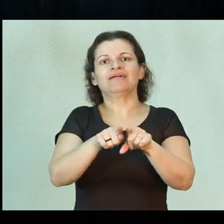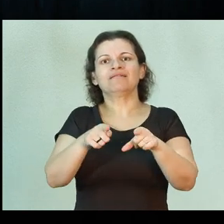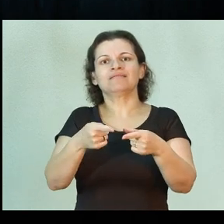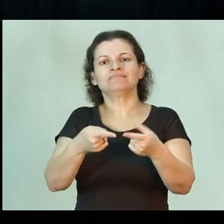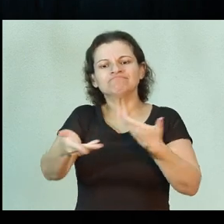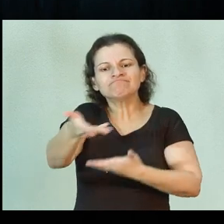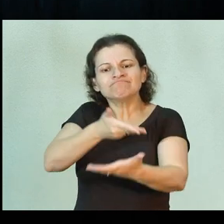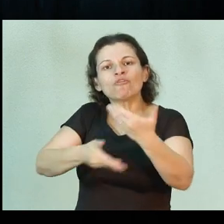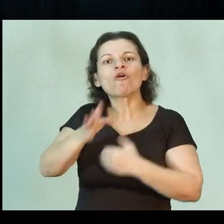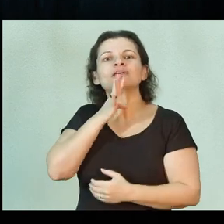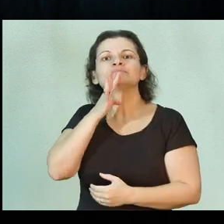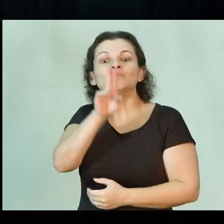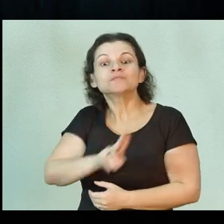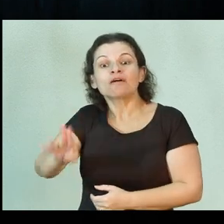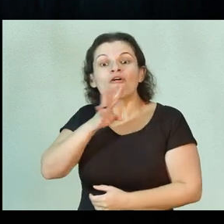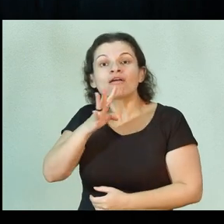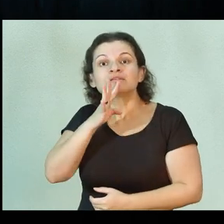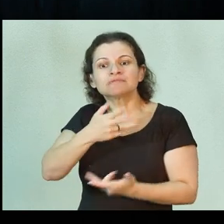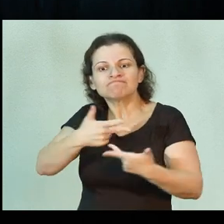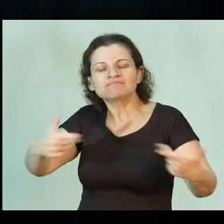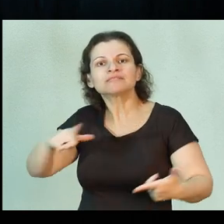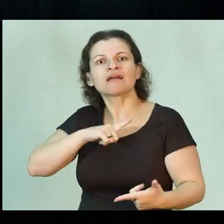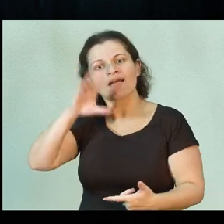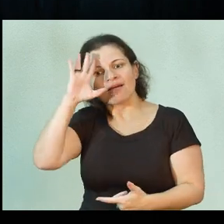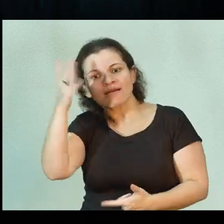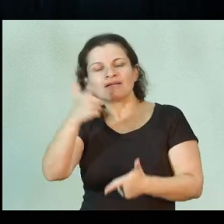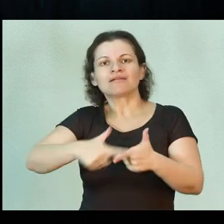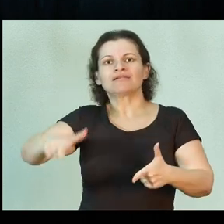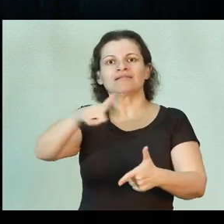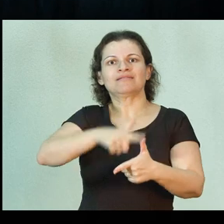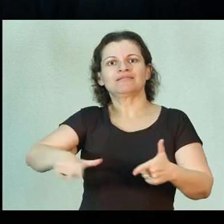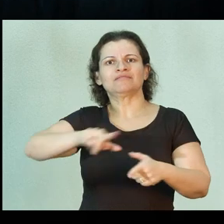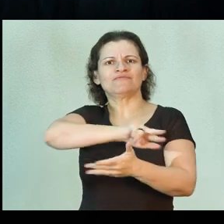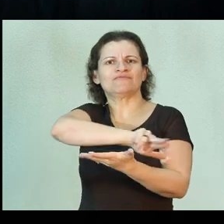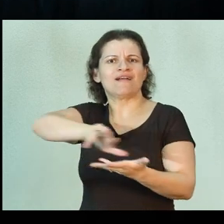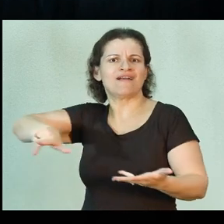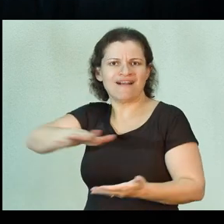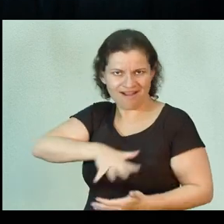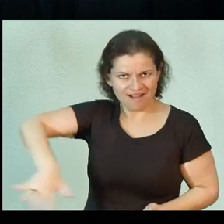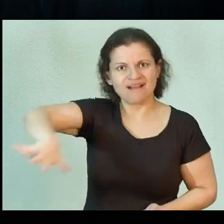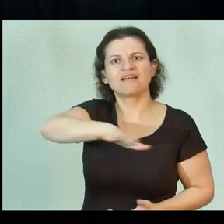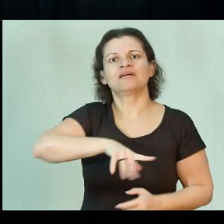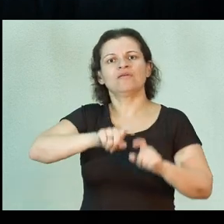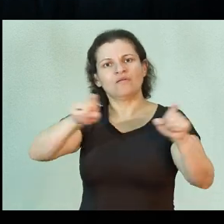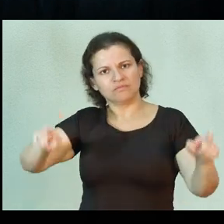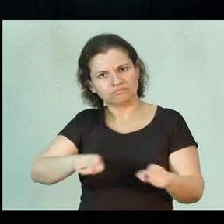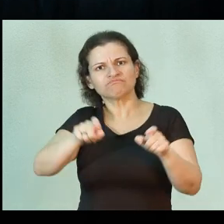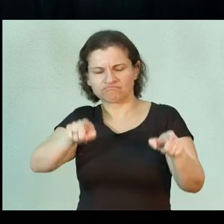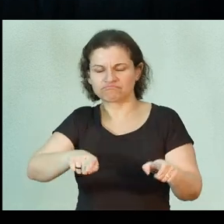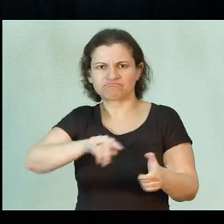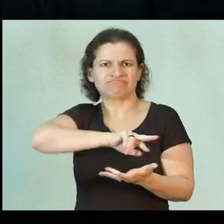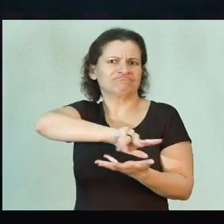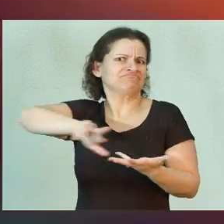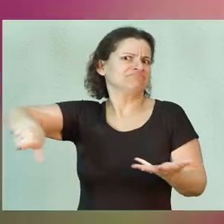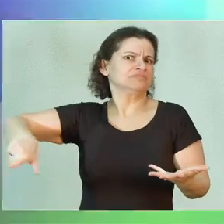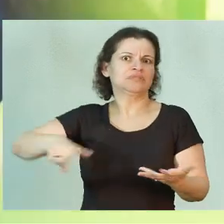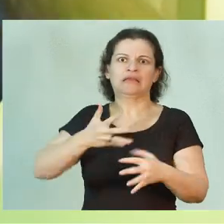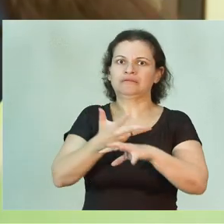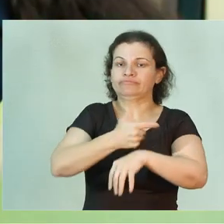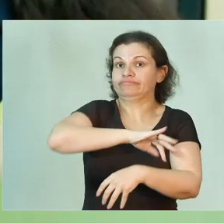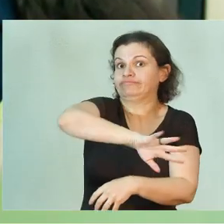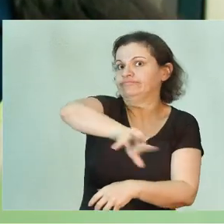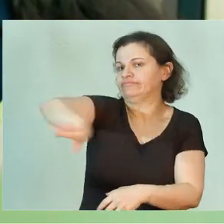aplicar esse conhecimento que ele tem para resolver problemas em diversas áreas. A computação é uma área bastante multidisciplinar.